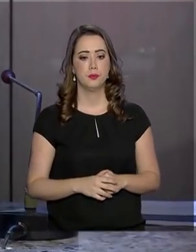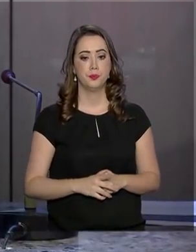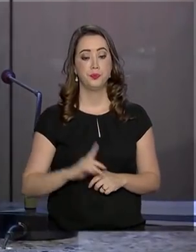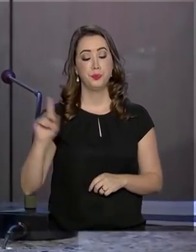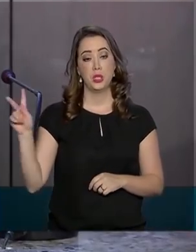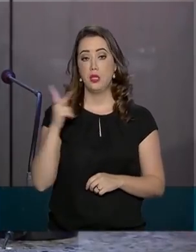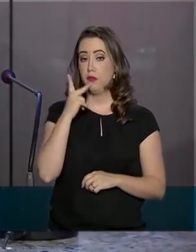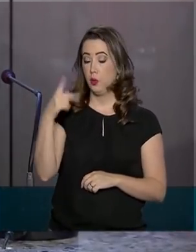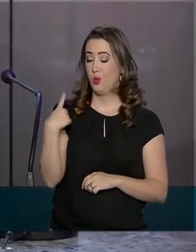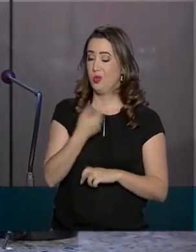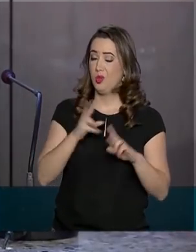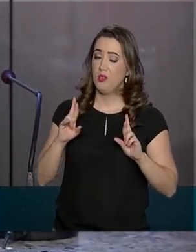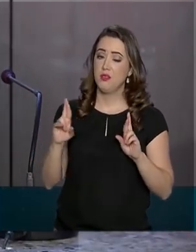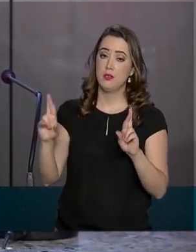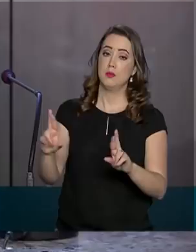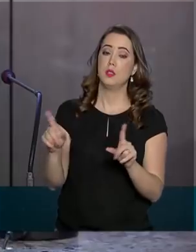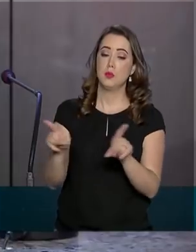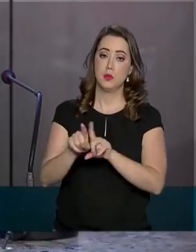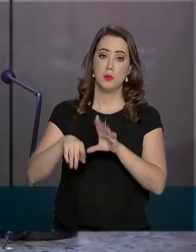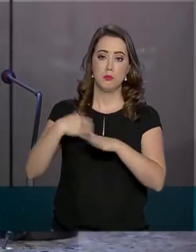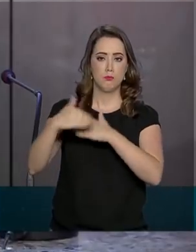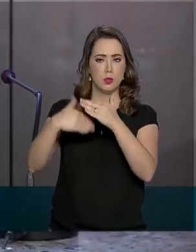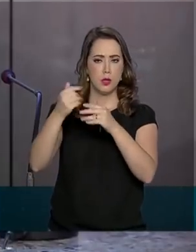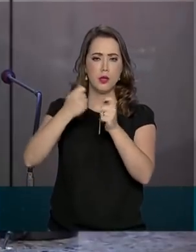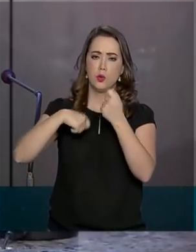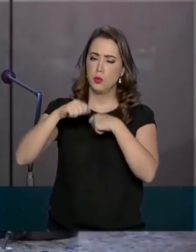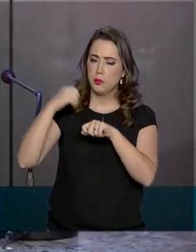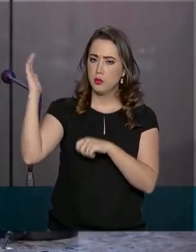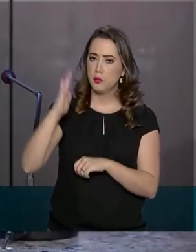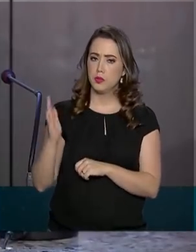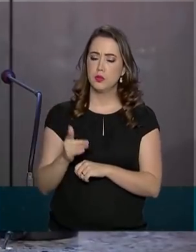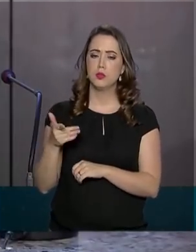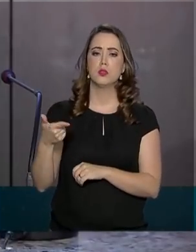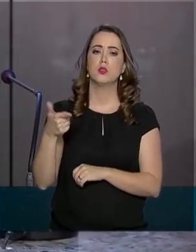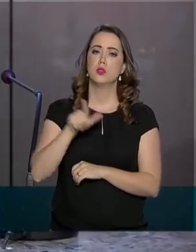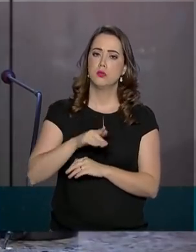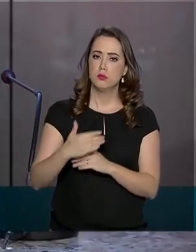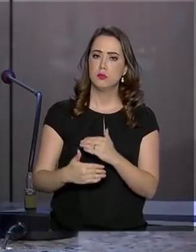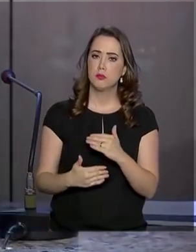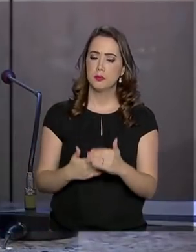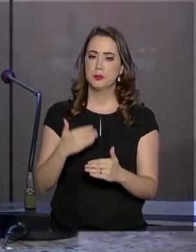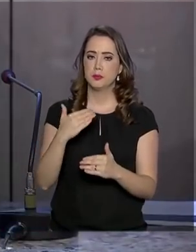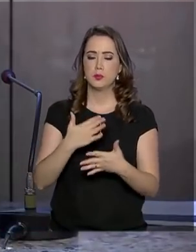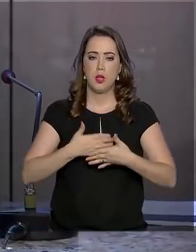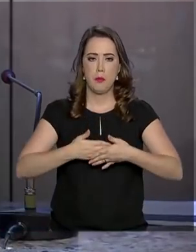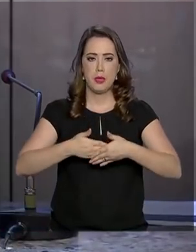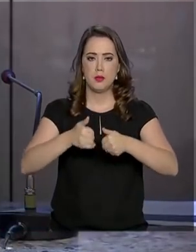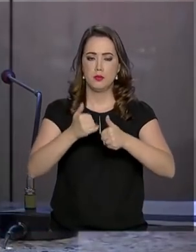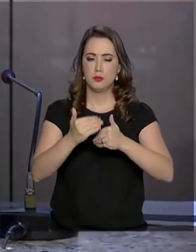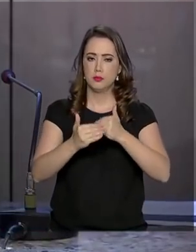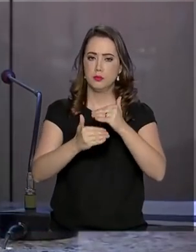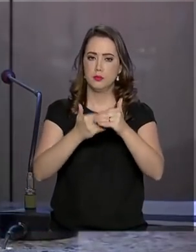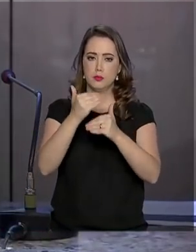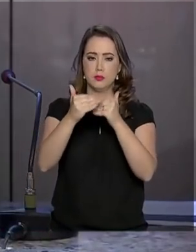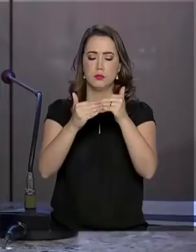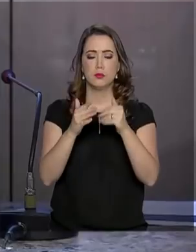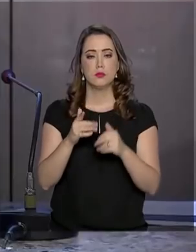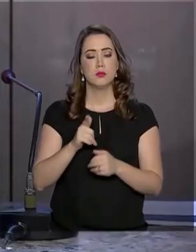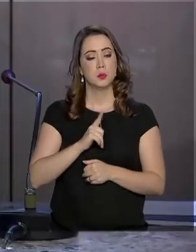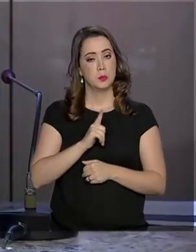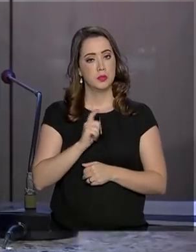Esperamos também que essa recuperação da economia brasileira continue nesse passo de melhora e que tenha uma